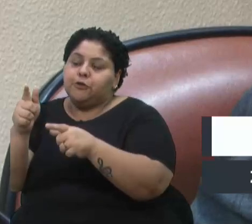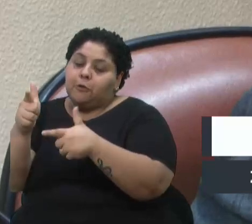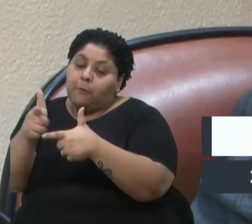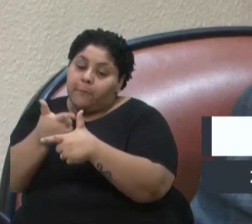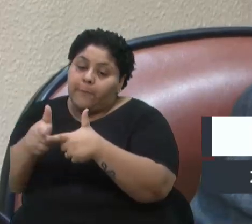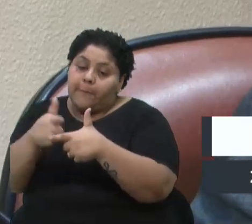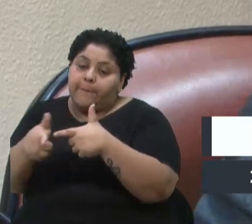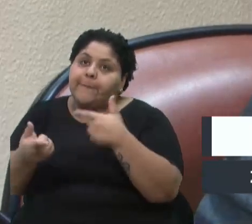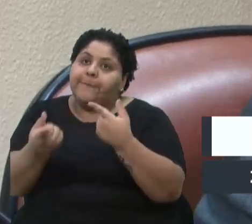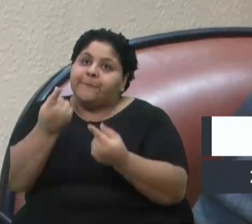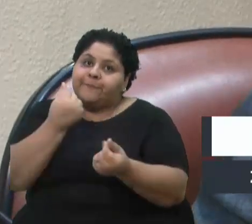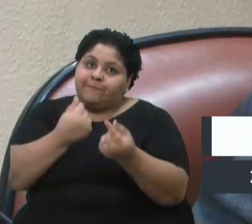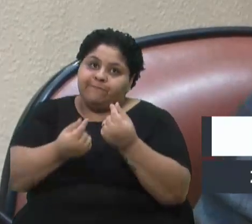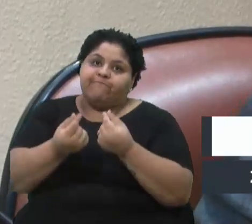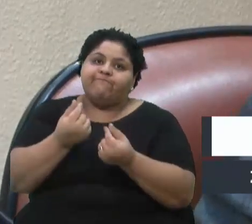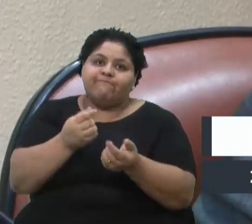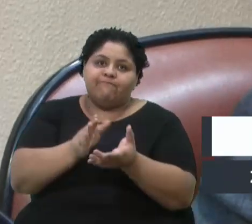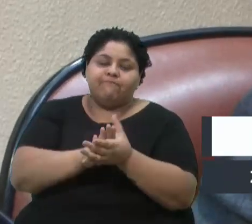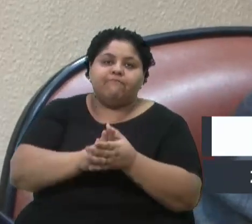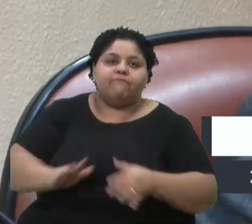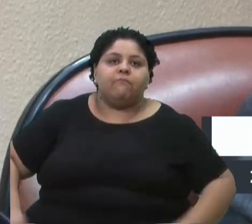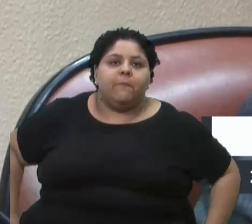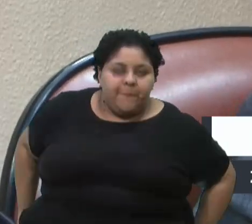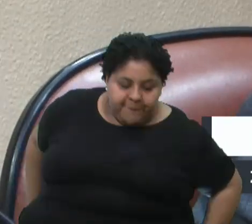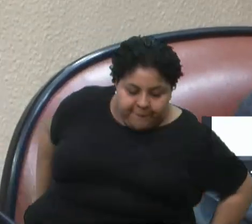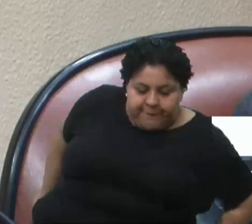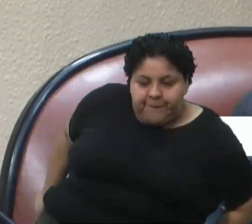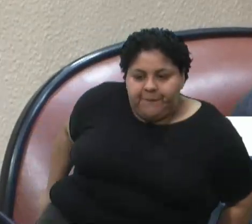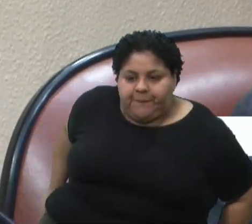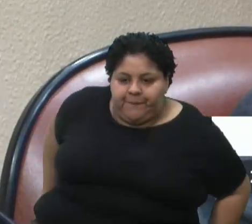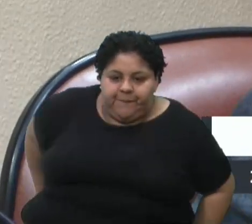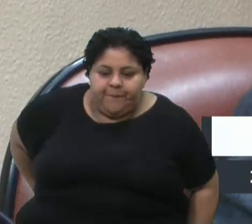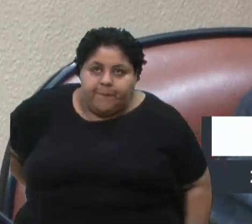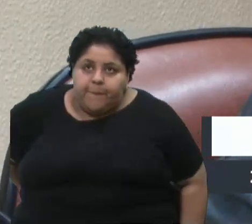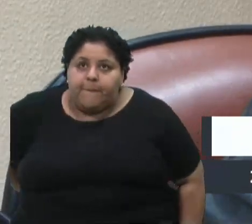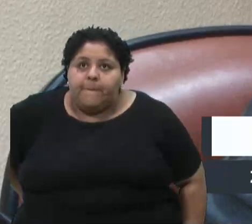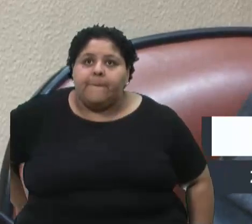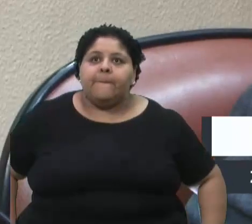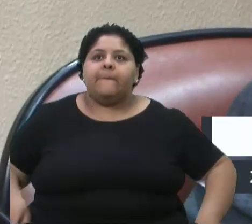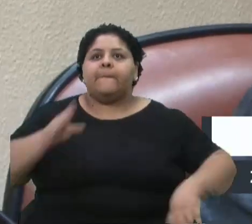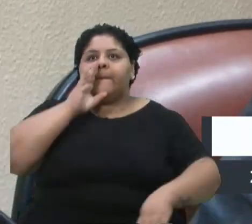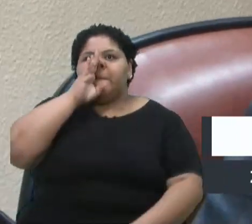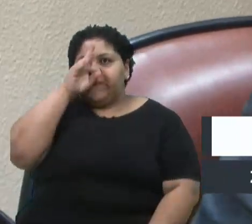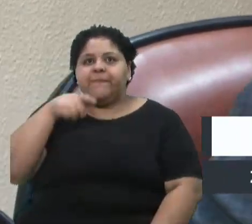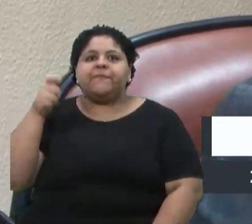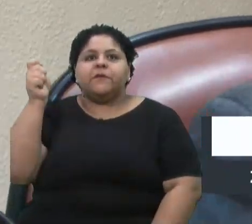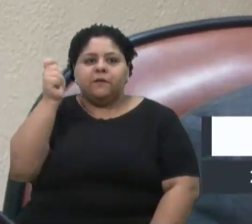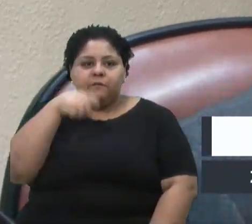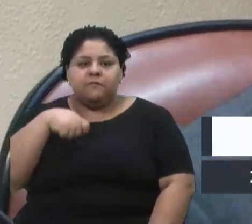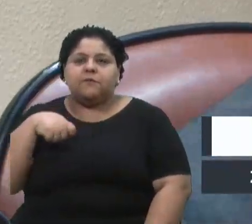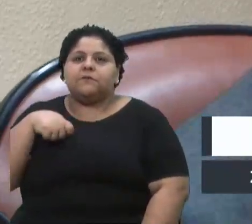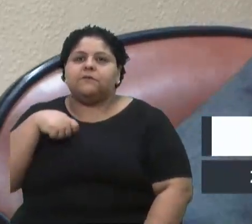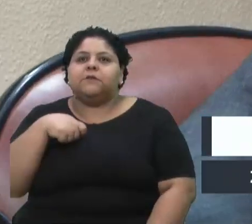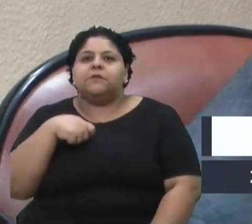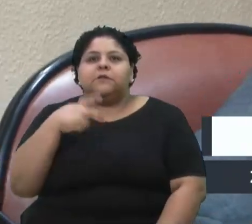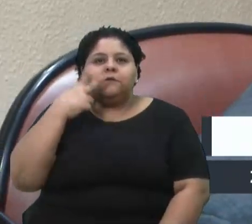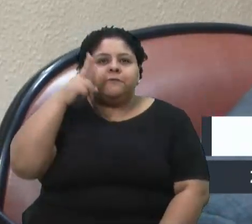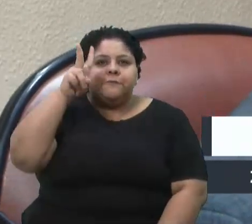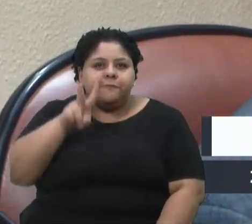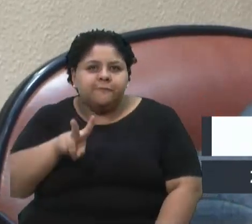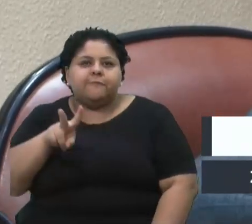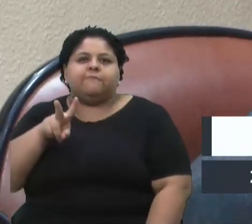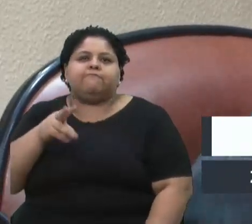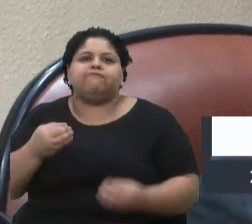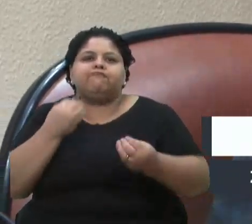Mas, uma boa sugestão, acho que devemos avaliá-la e ver a possibilidade de colocar em